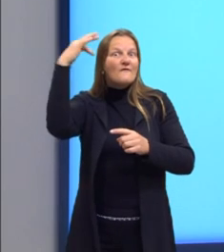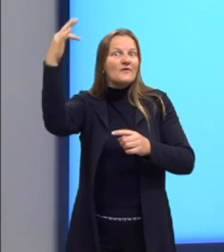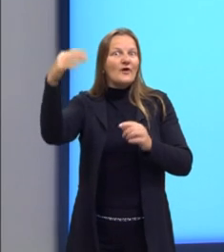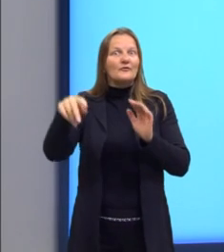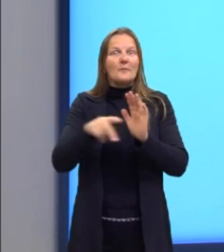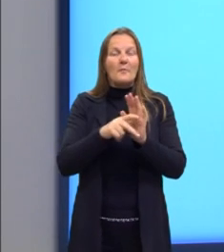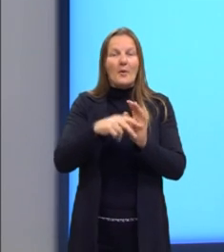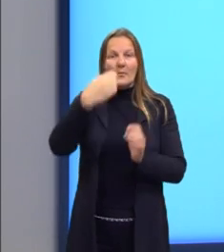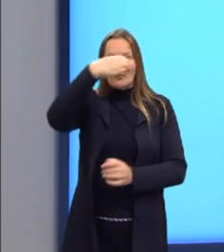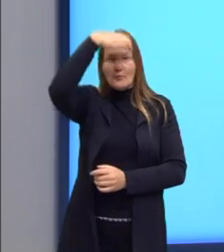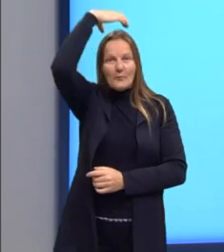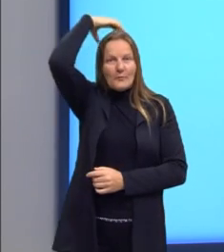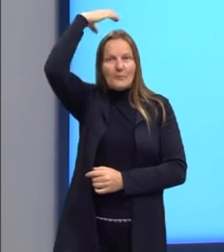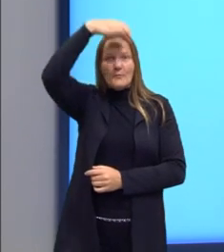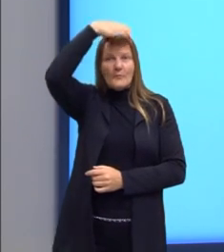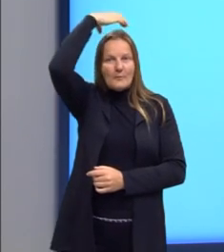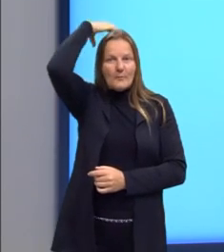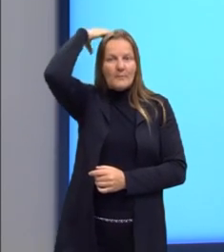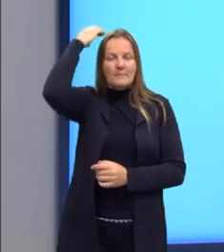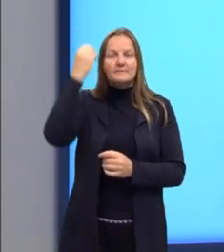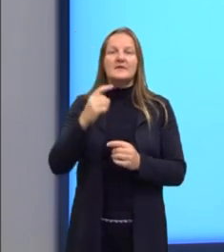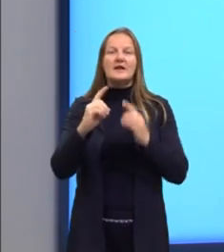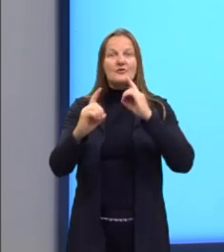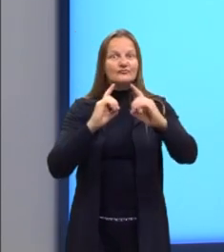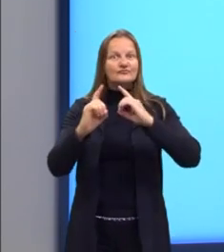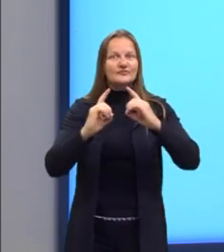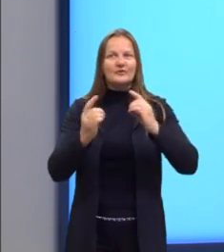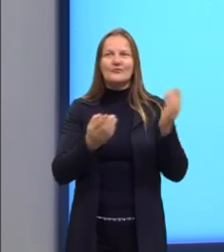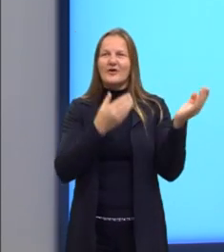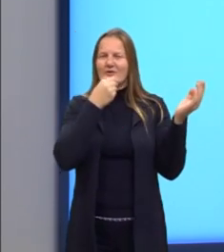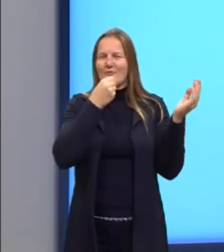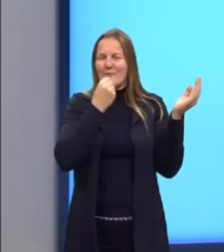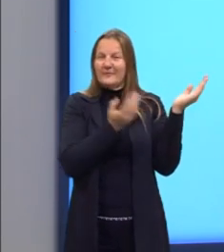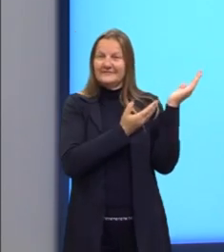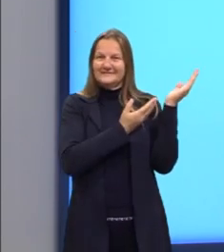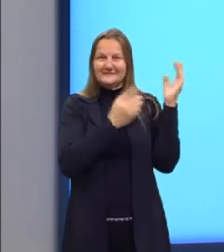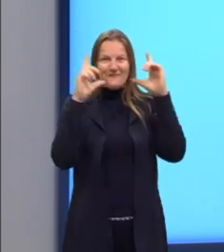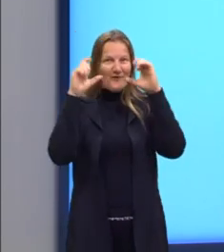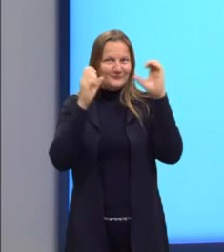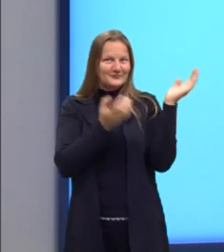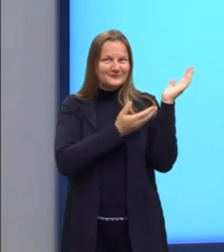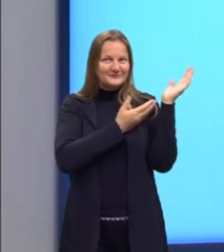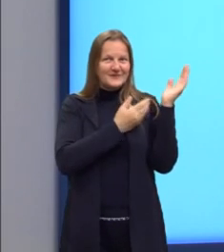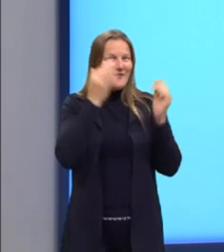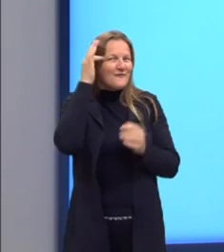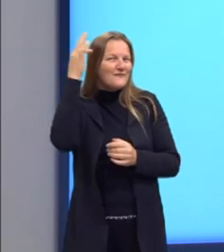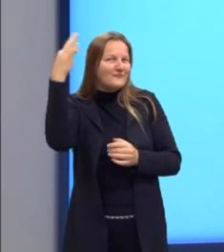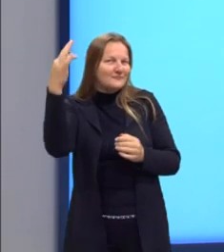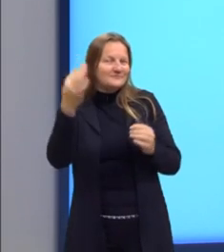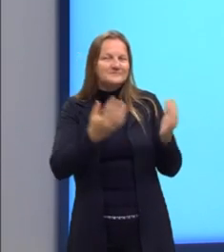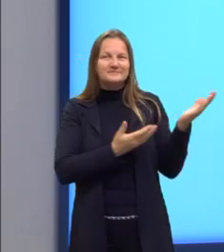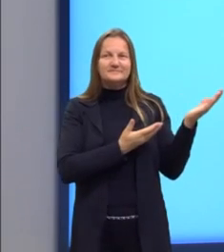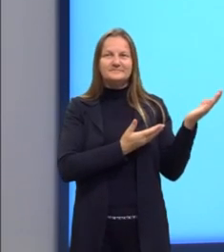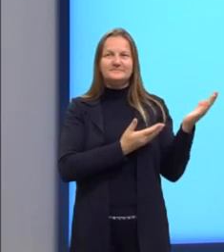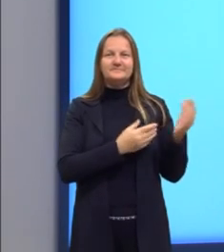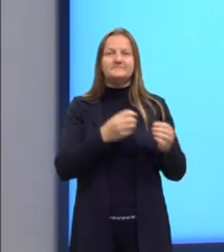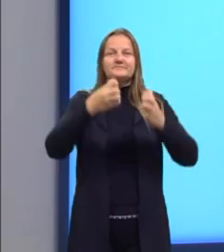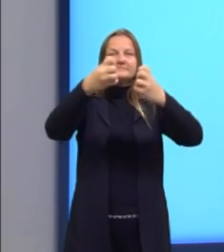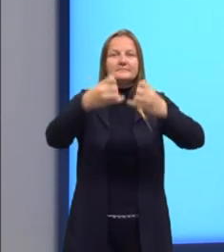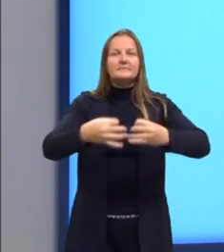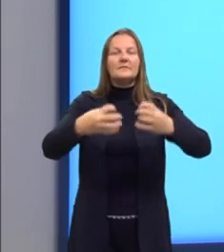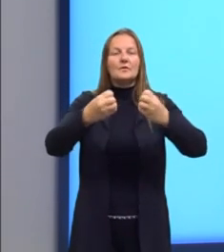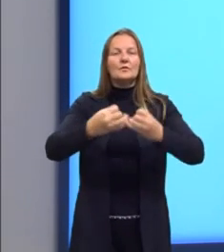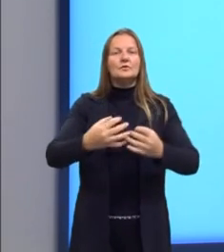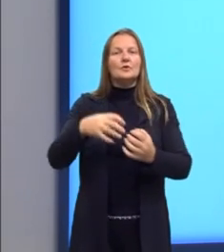do diálogo. E aqui tem uma foto desse rapaz simpático da filosofia. E ele vai nos falar